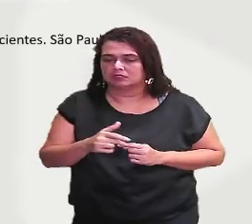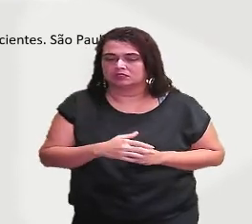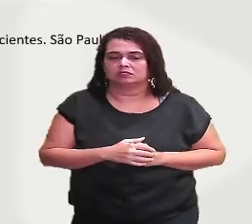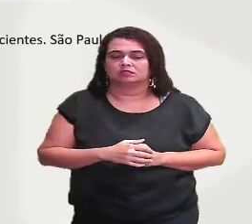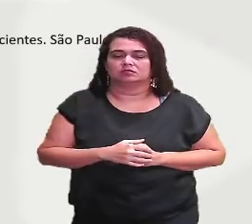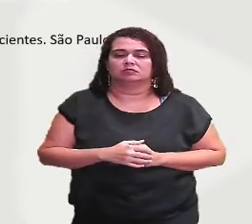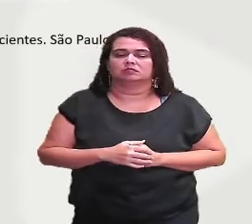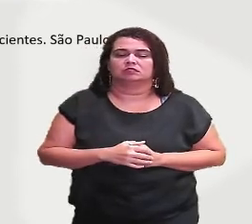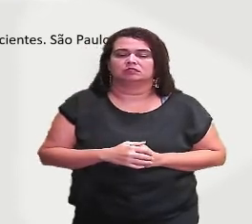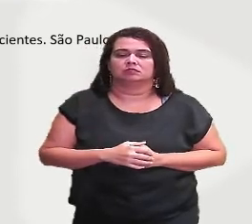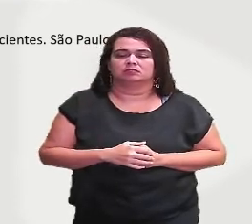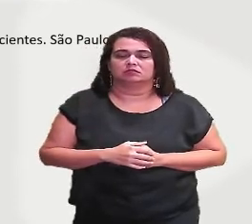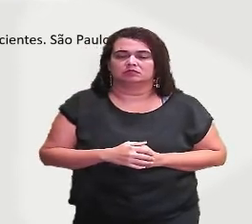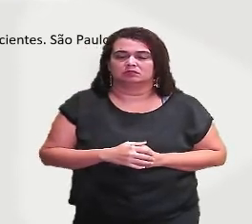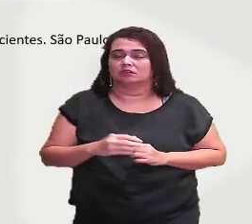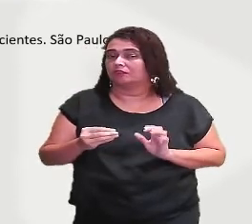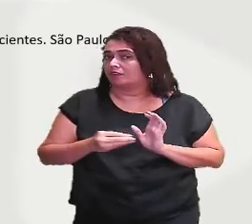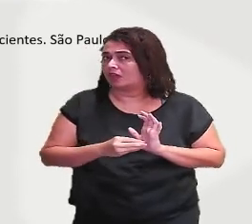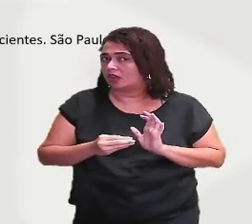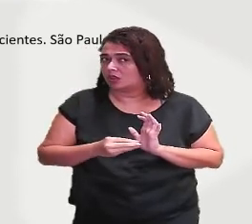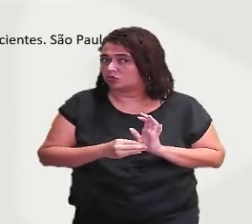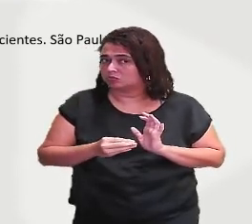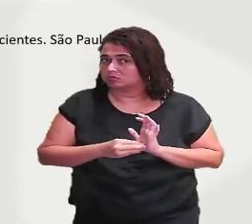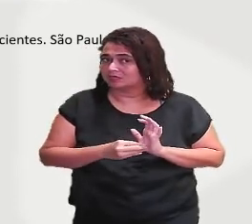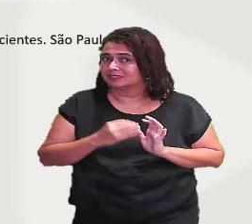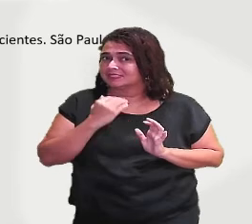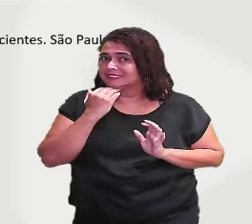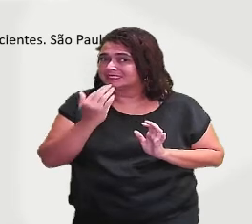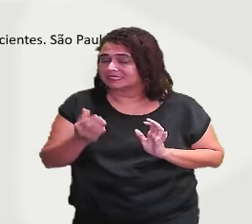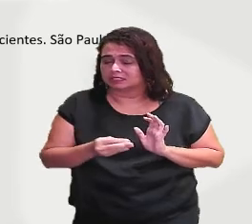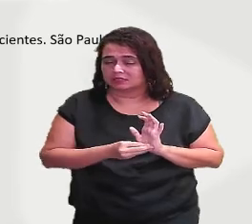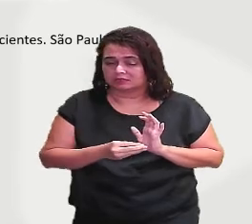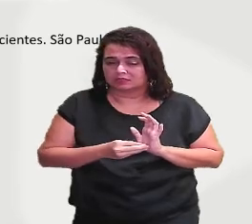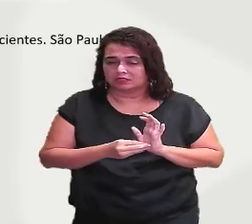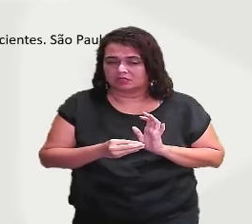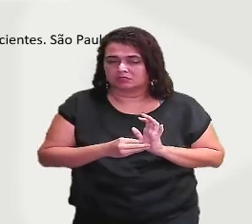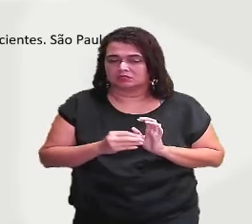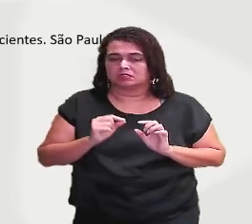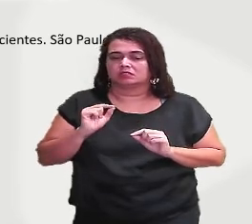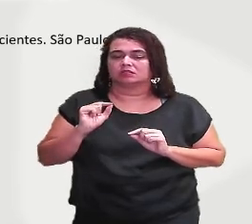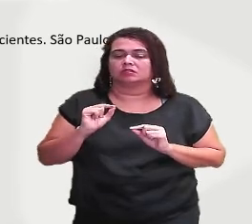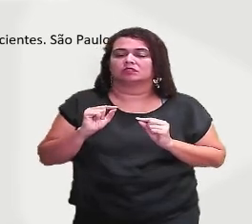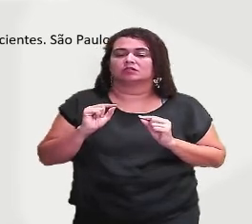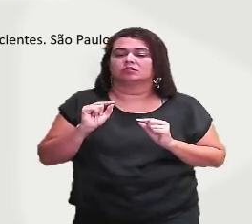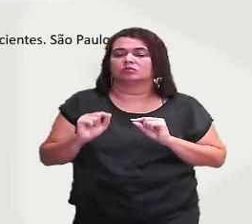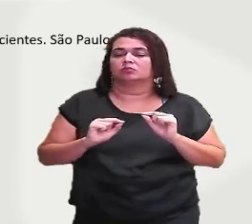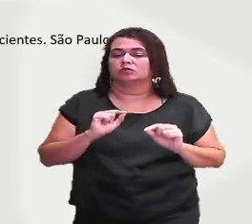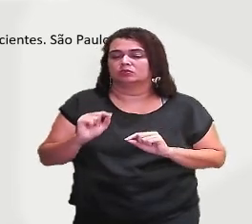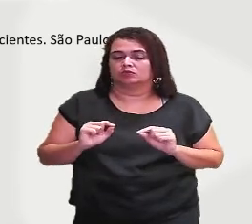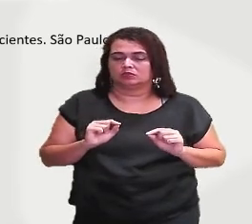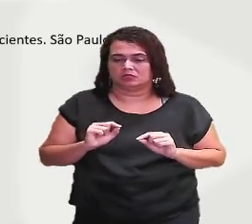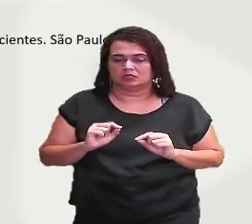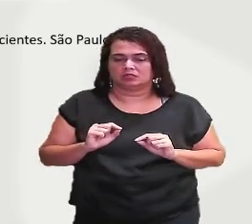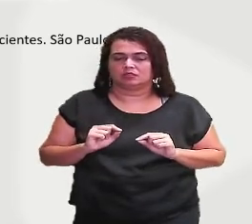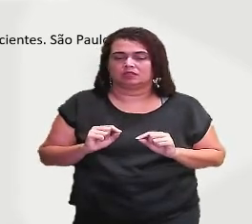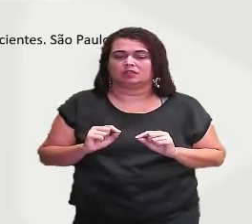Indica ausência, né? Falta. Então, aí explicar o sentido expresso pelas preposições destacadas, hein? Você precisa